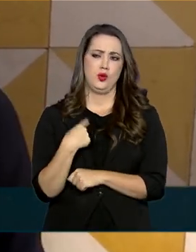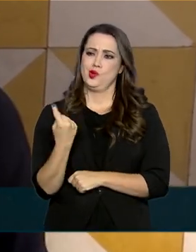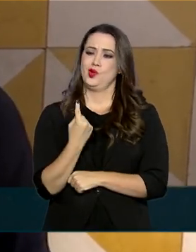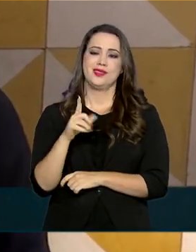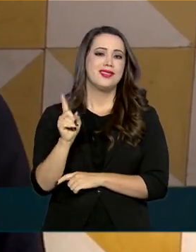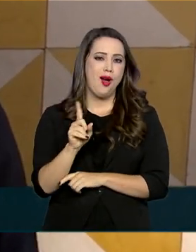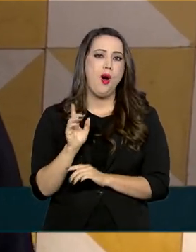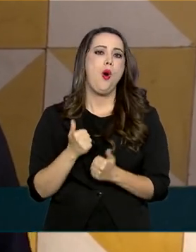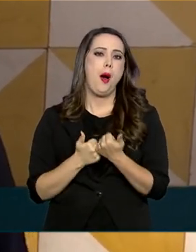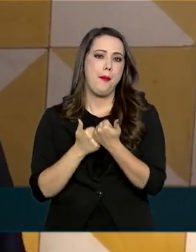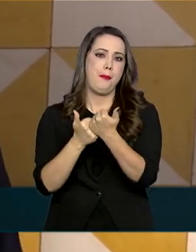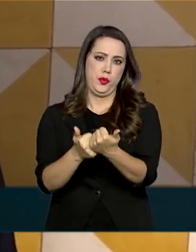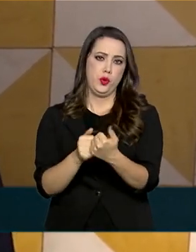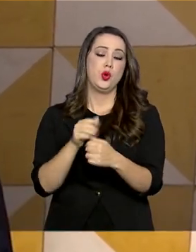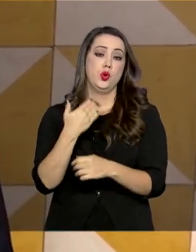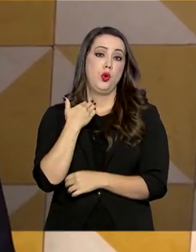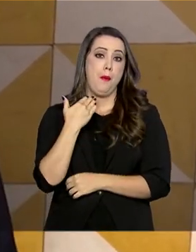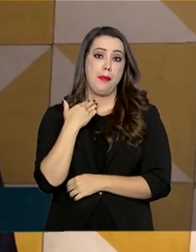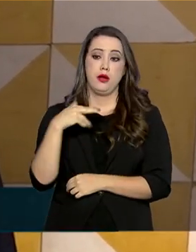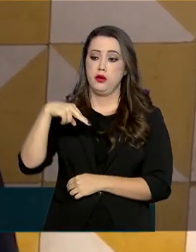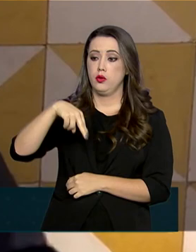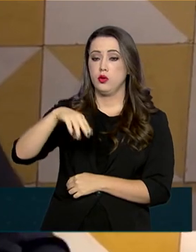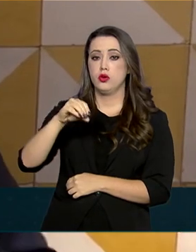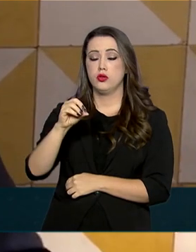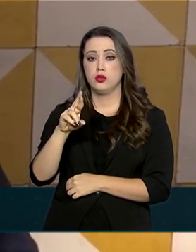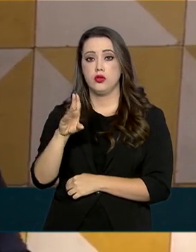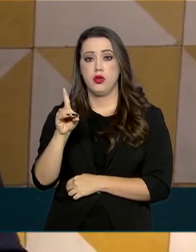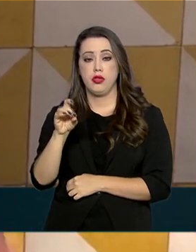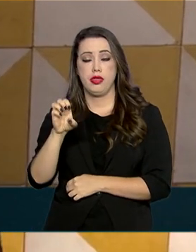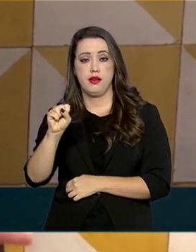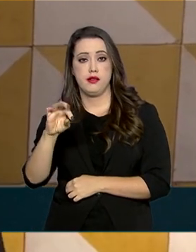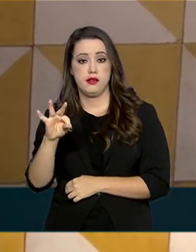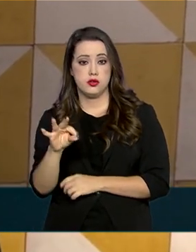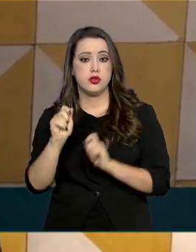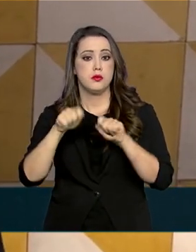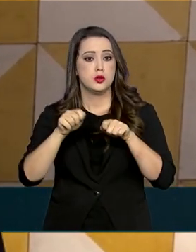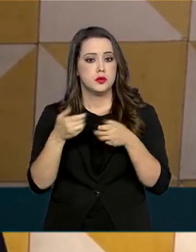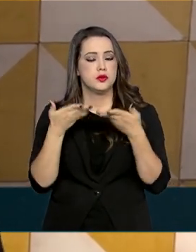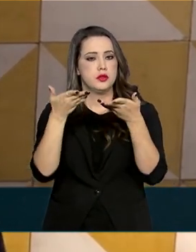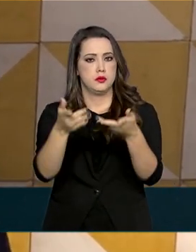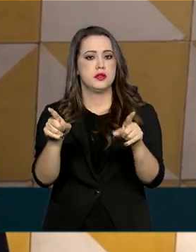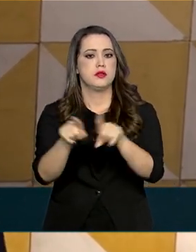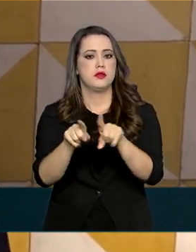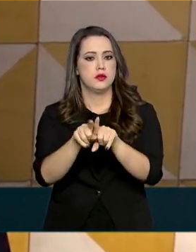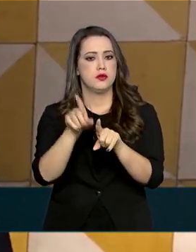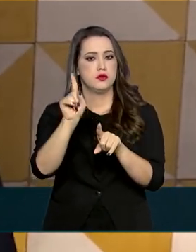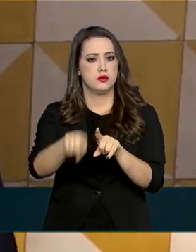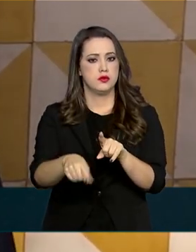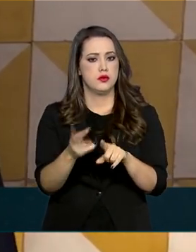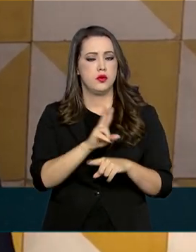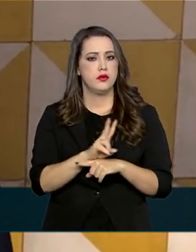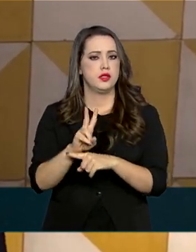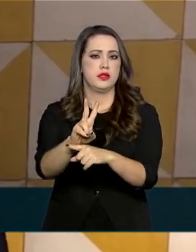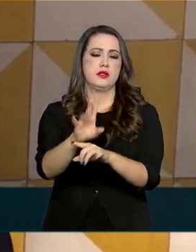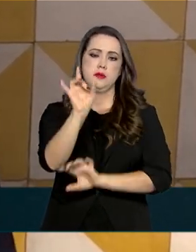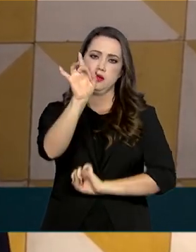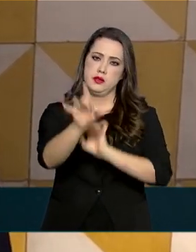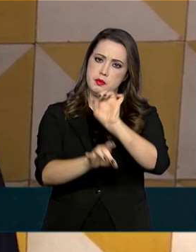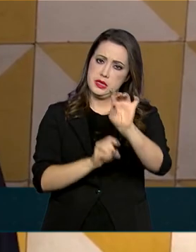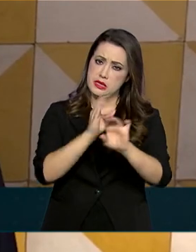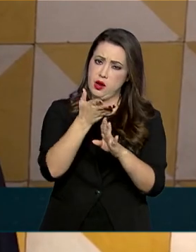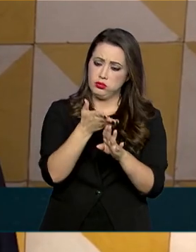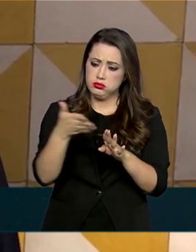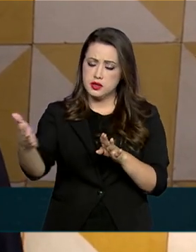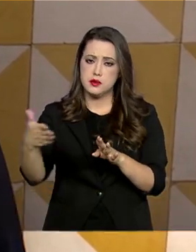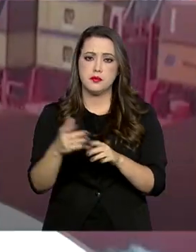com o apoio do Banco do Nordeste, que está proporcionando para mim e pode proporcionar para você também, uma condição especial nesse